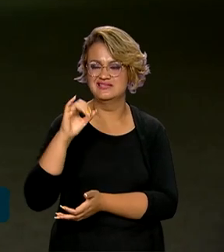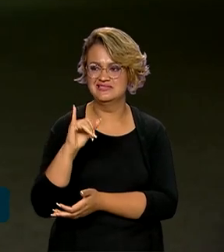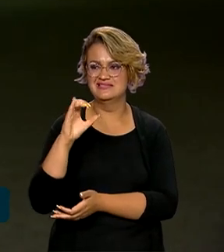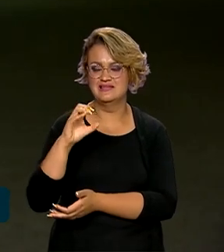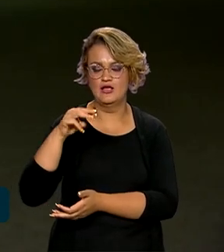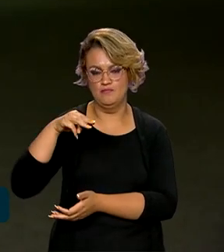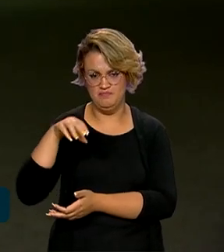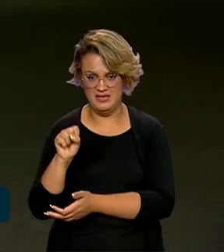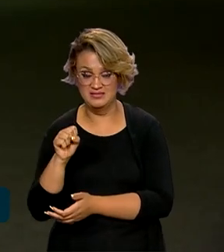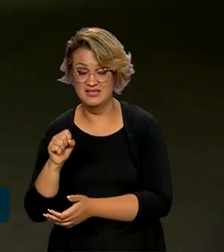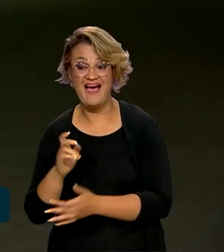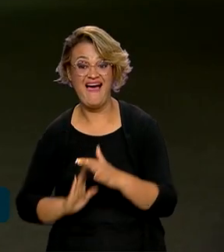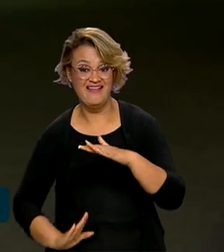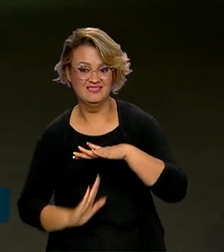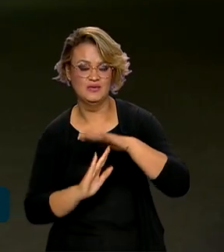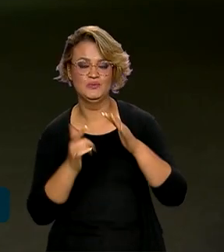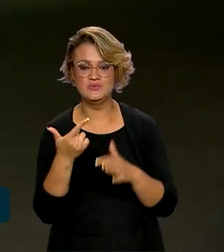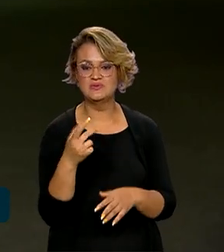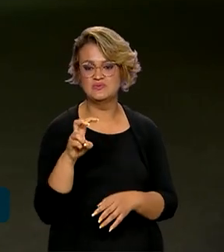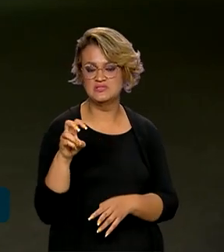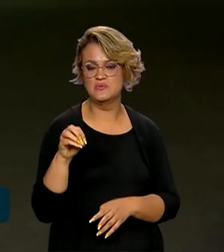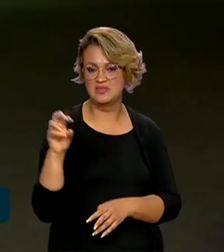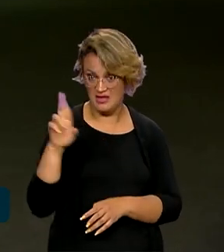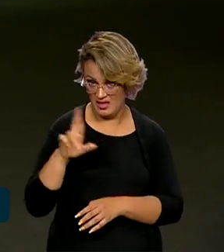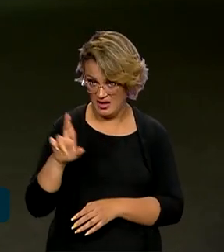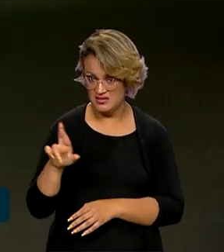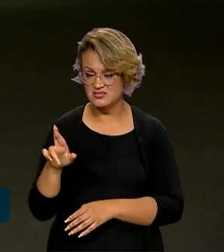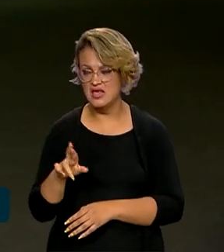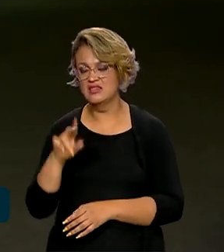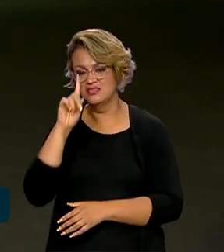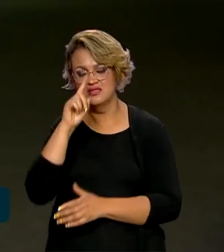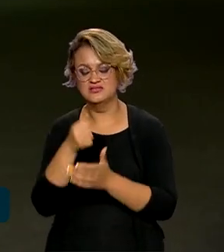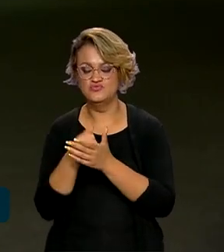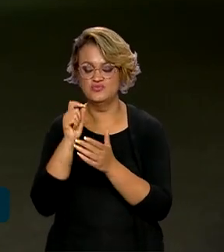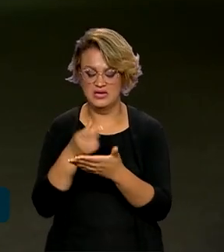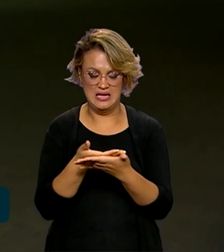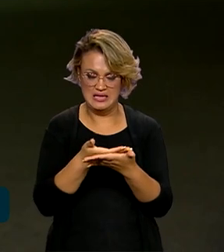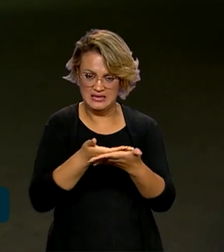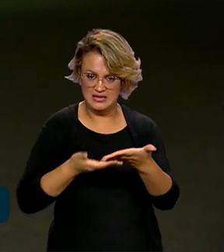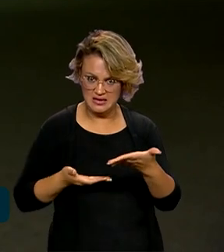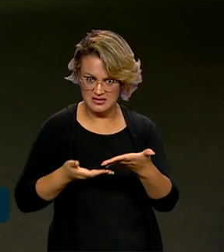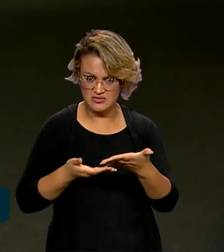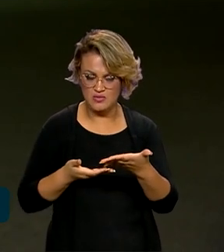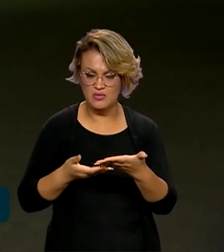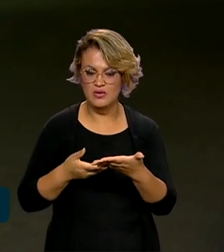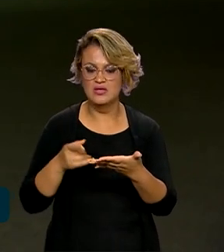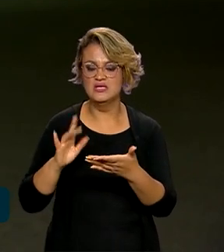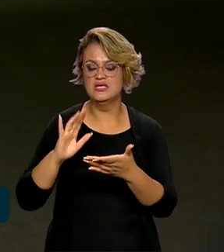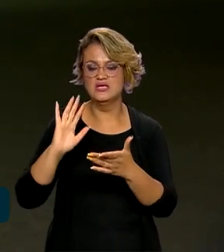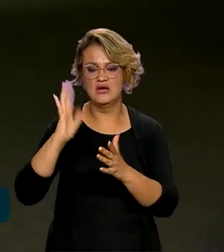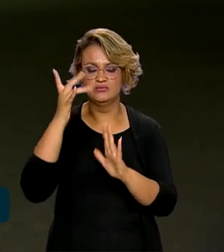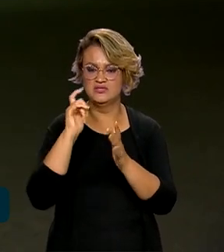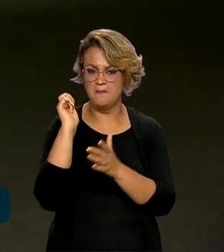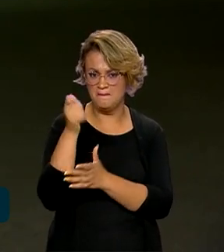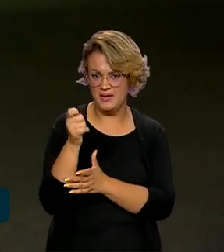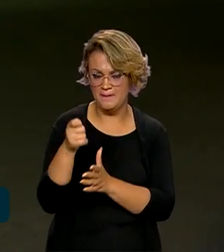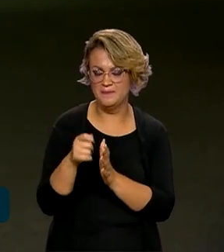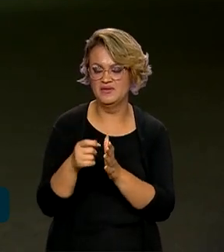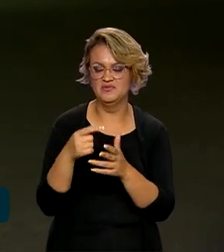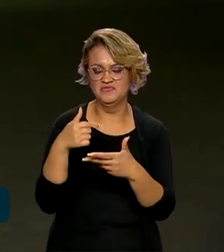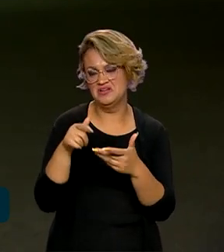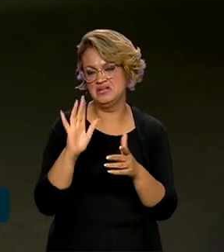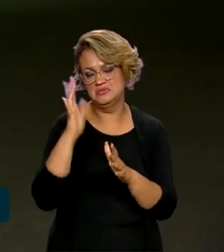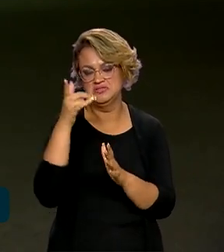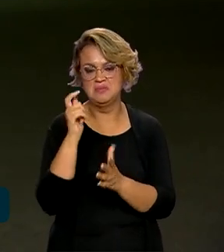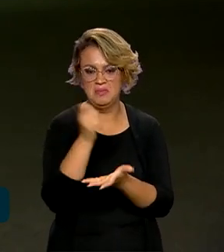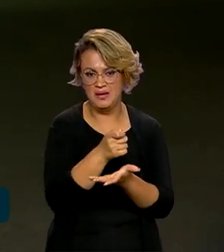dólares, a nova medida também define que a declaração de importação e o eventual pagamento dos tributos